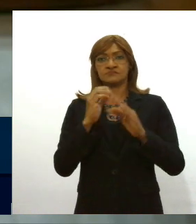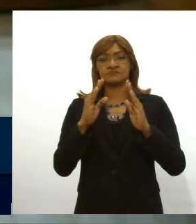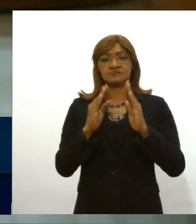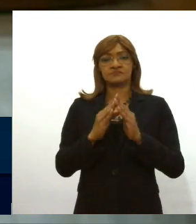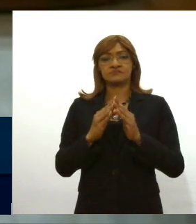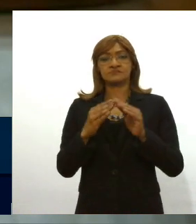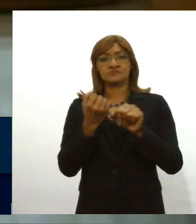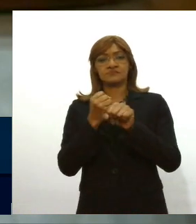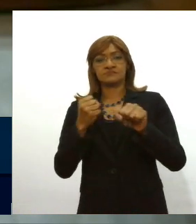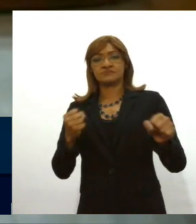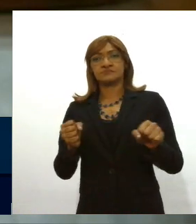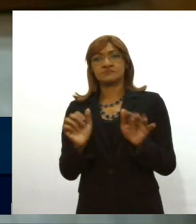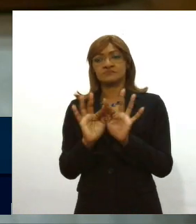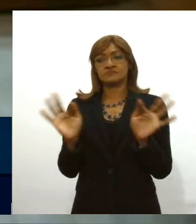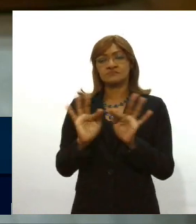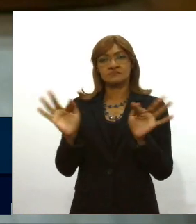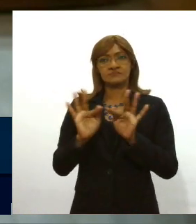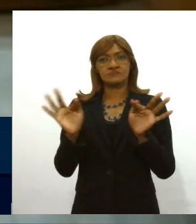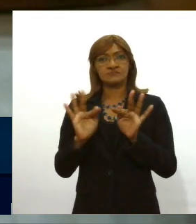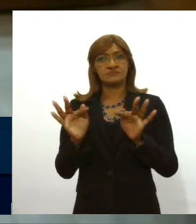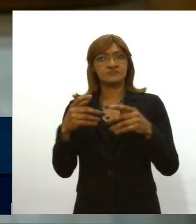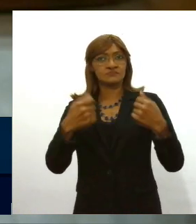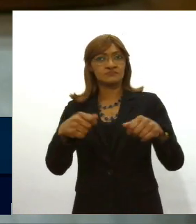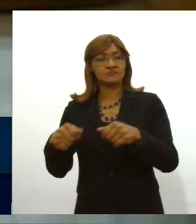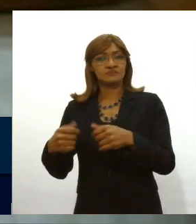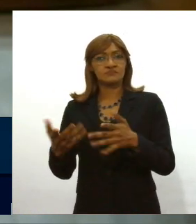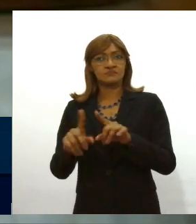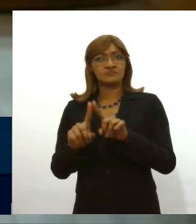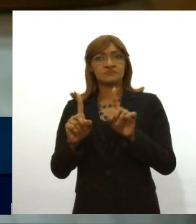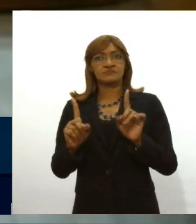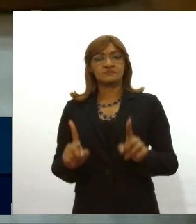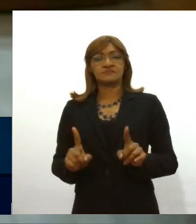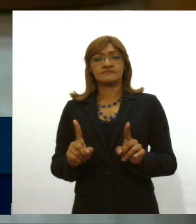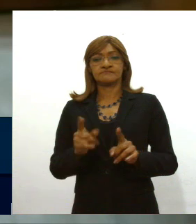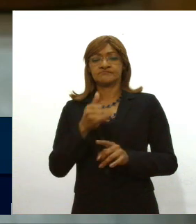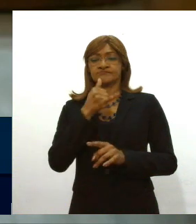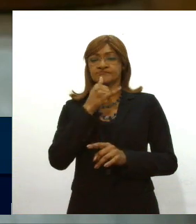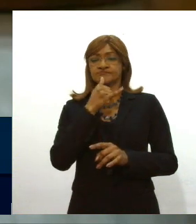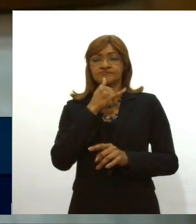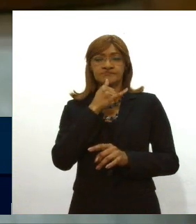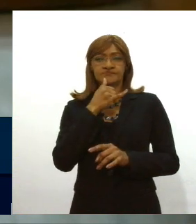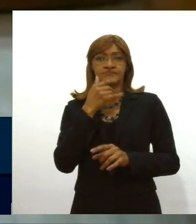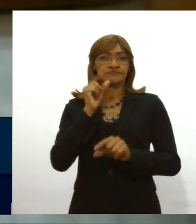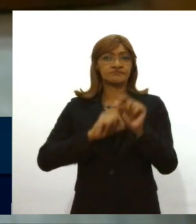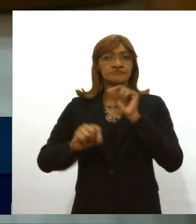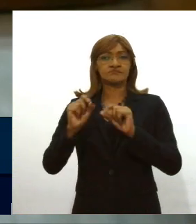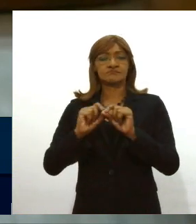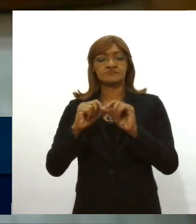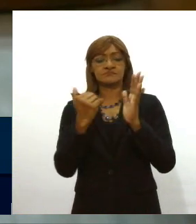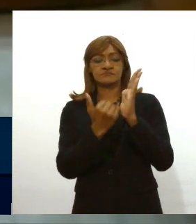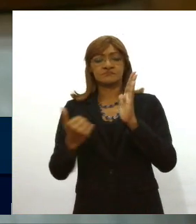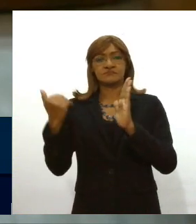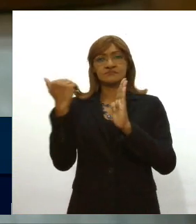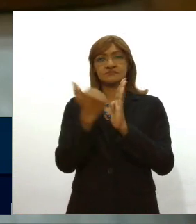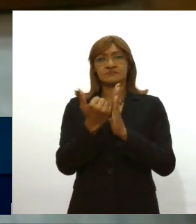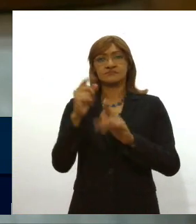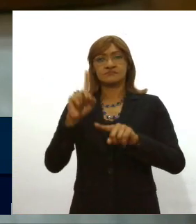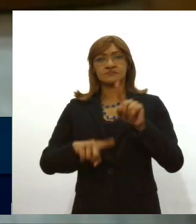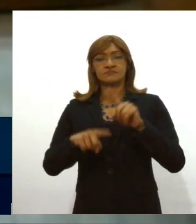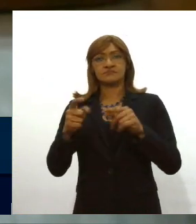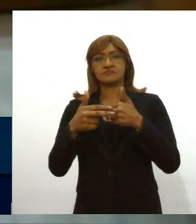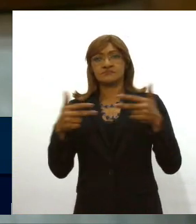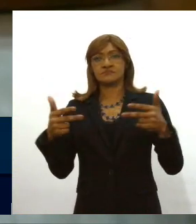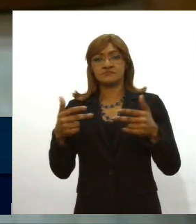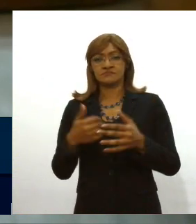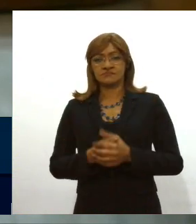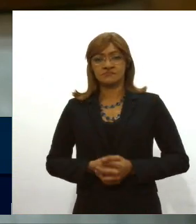ampliar suas casas fazer pequenos reparos que estavam precisando mas infelizmente teve esse efeito negativo que foi o aumento exorbitante dos preços